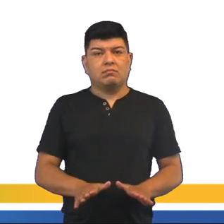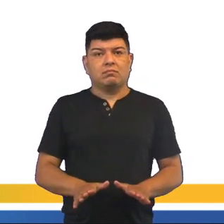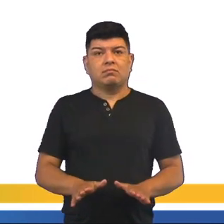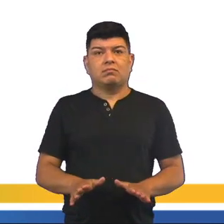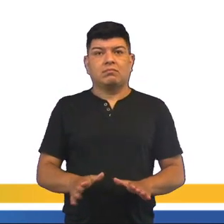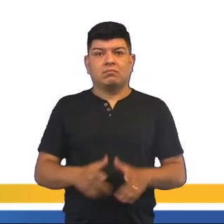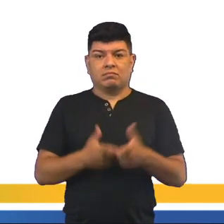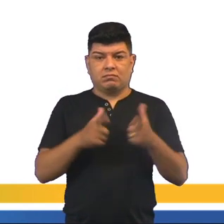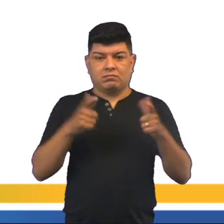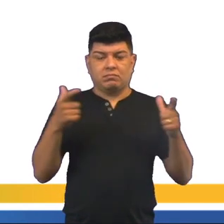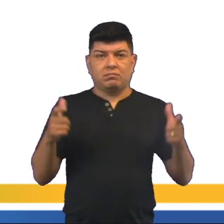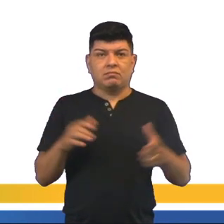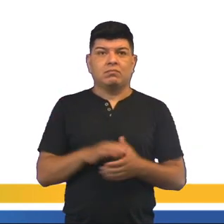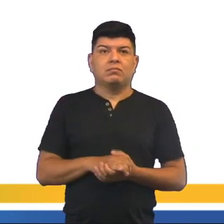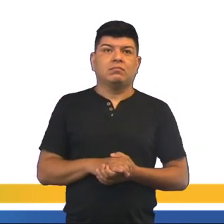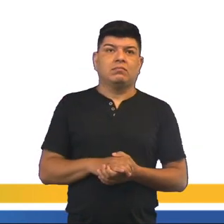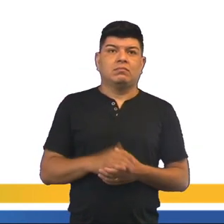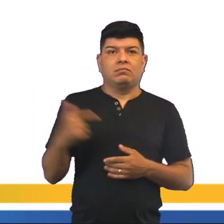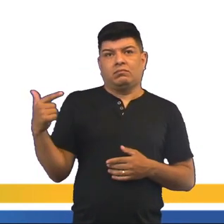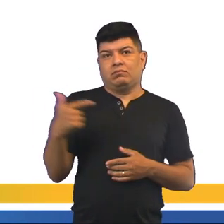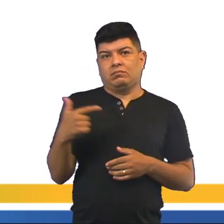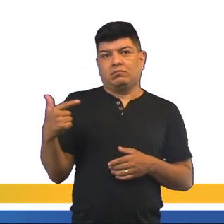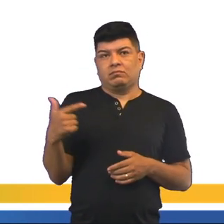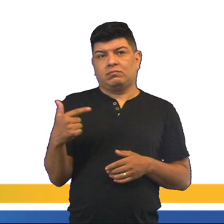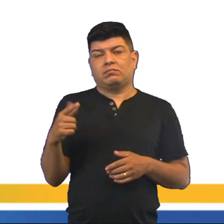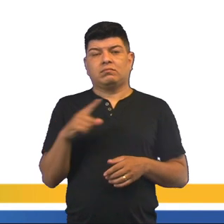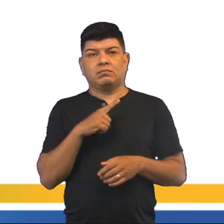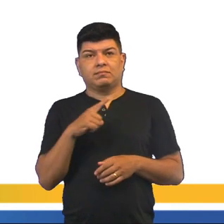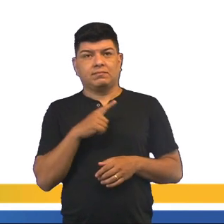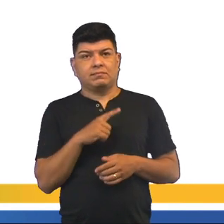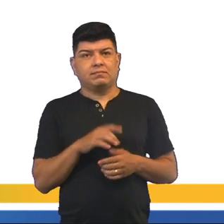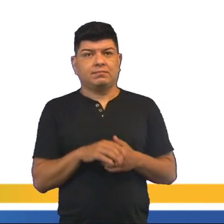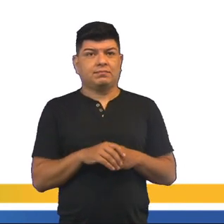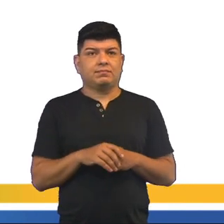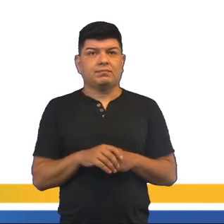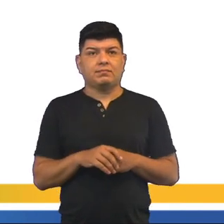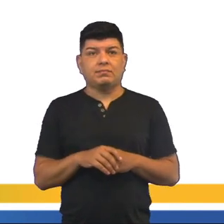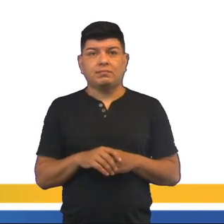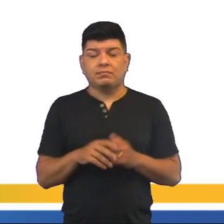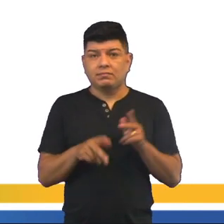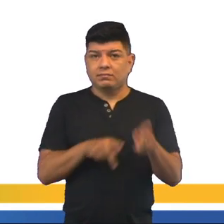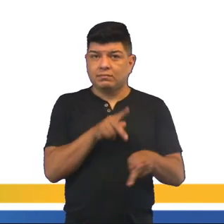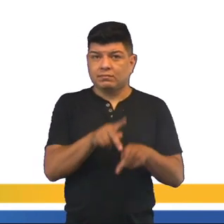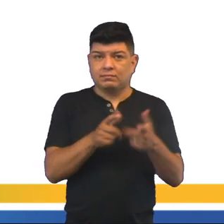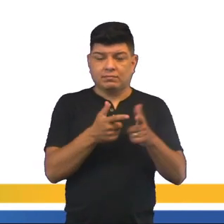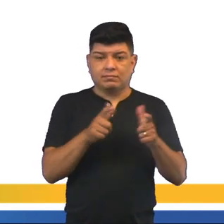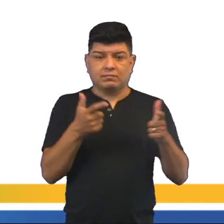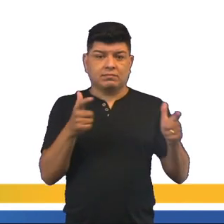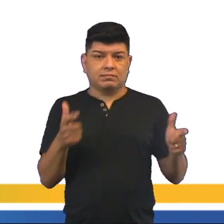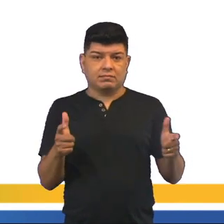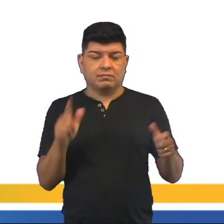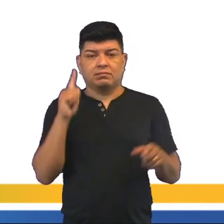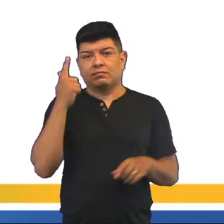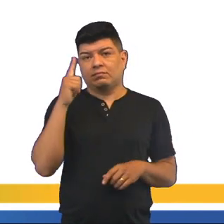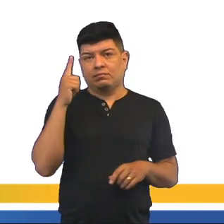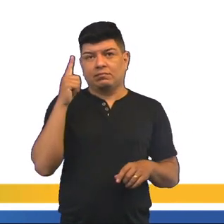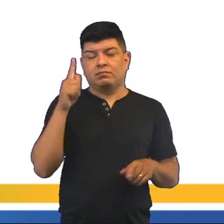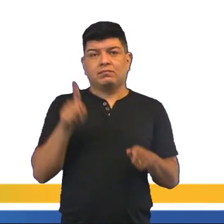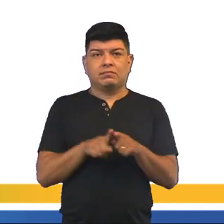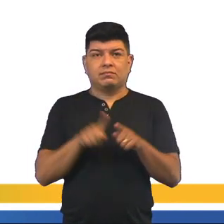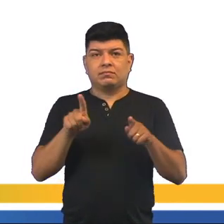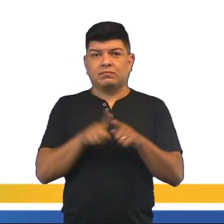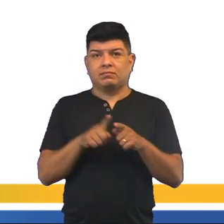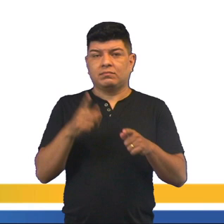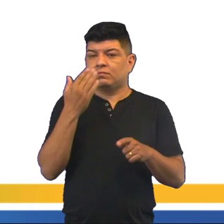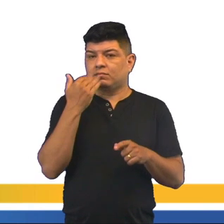bastante elevada. No segundo postulado dele, ele falava que enquanto a população cresceria de maneira geométrica, a